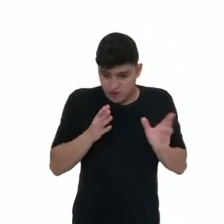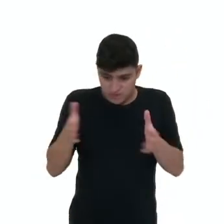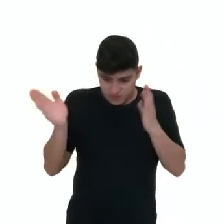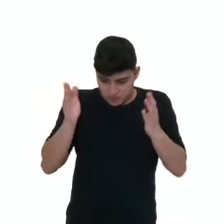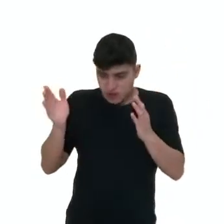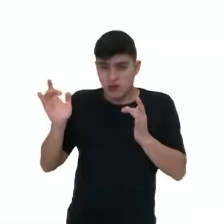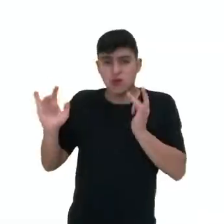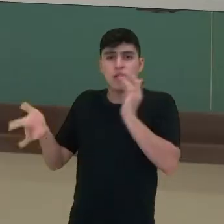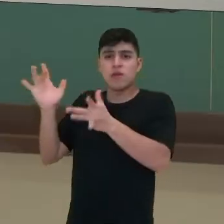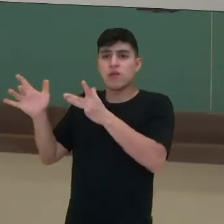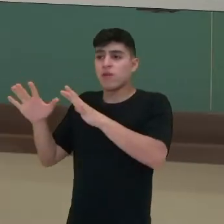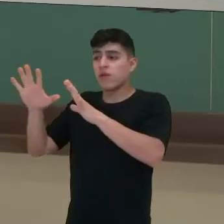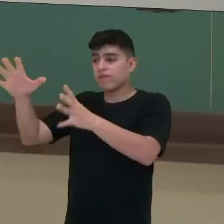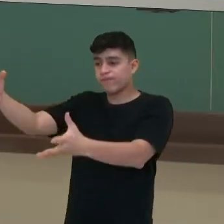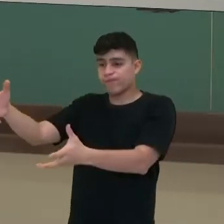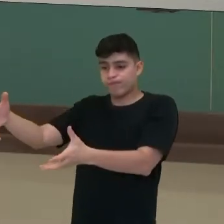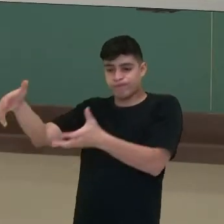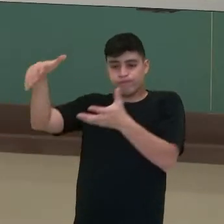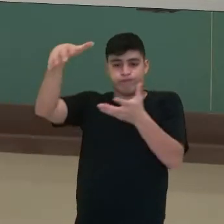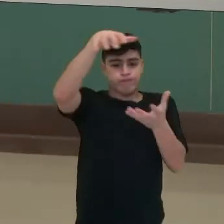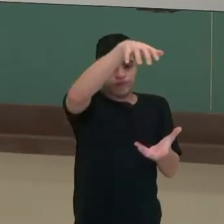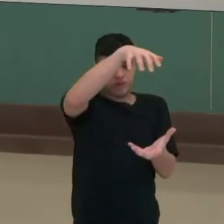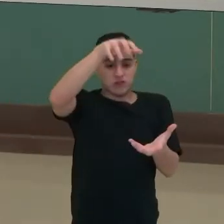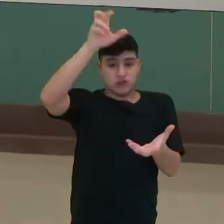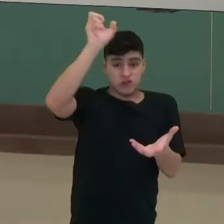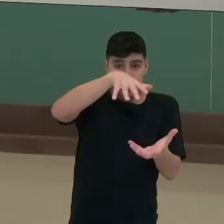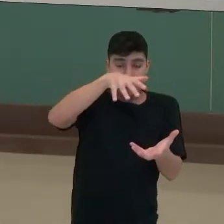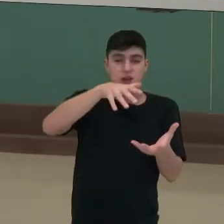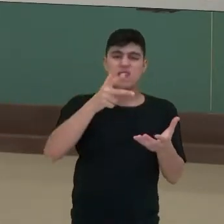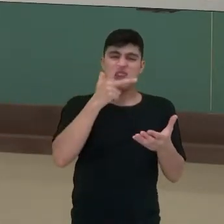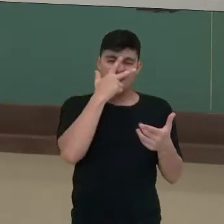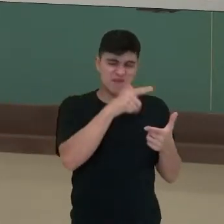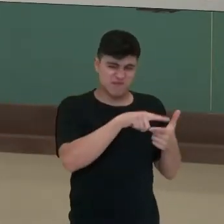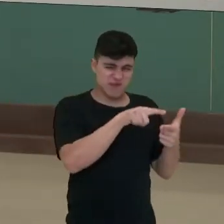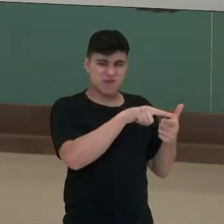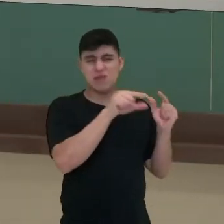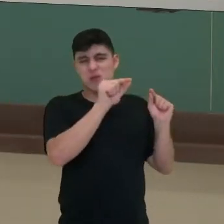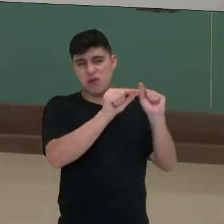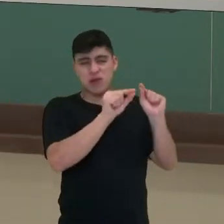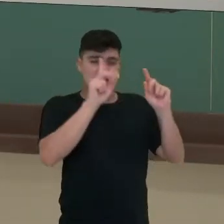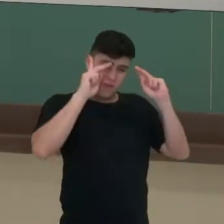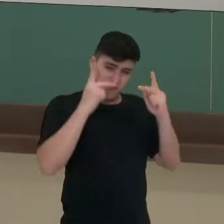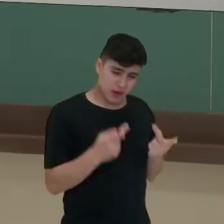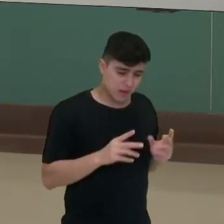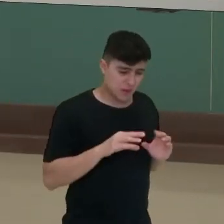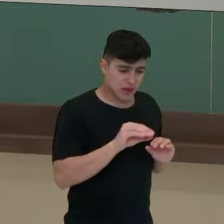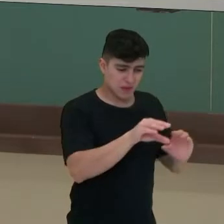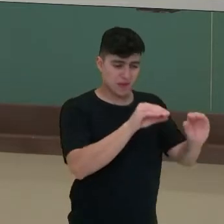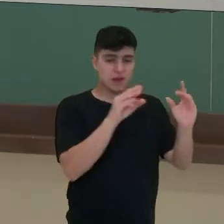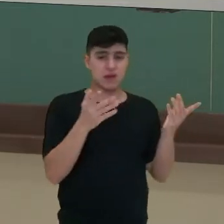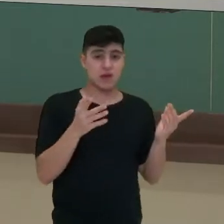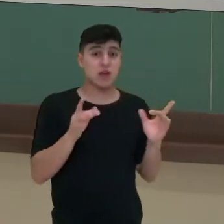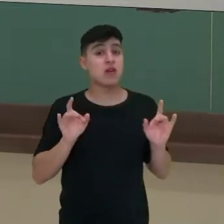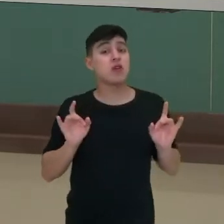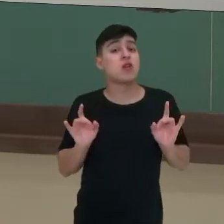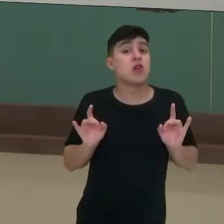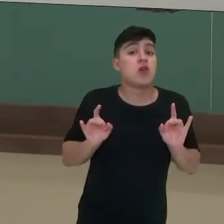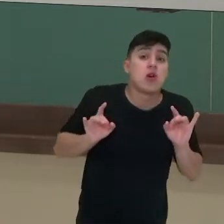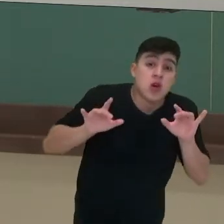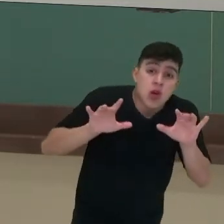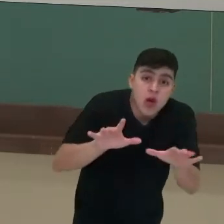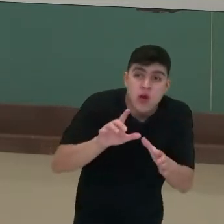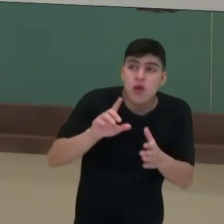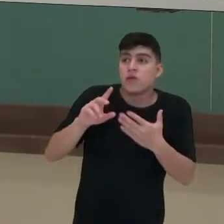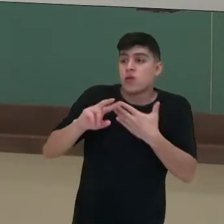consumo. Então, problemas ambientais sempre estão atrelados a atividades humanas, mas não necessariamente são